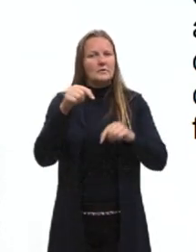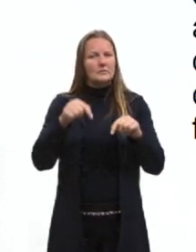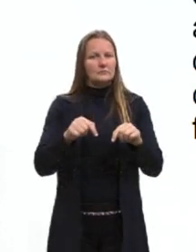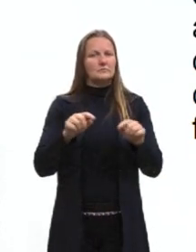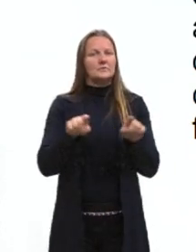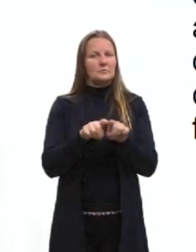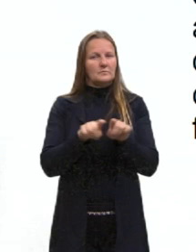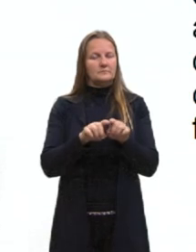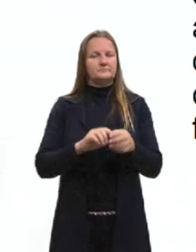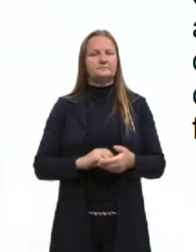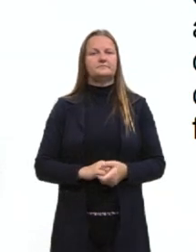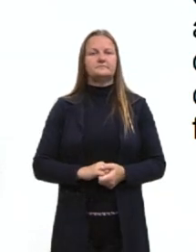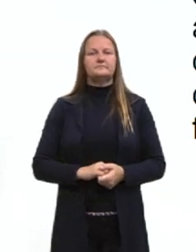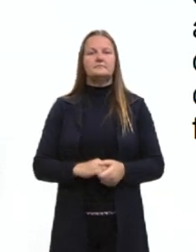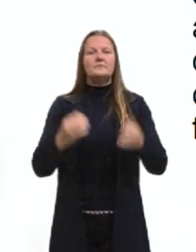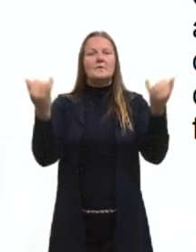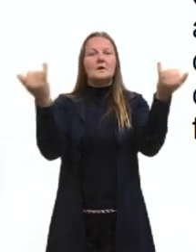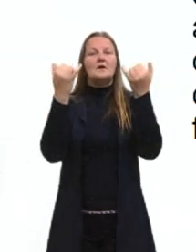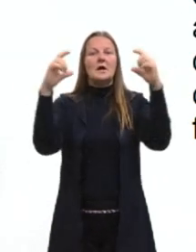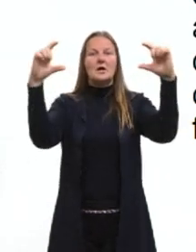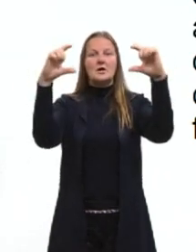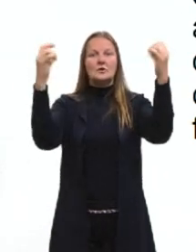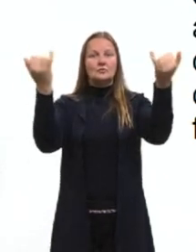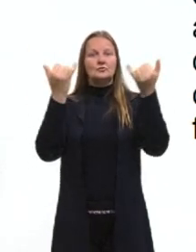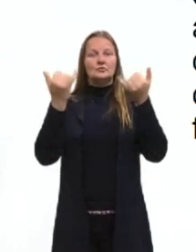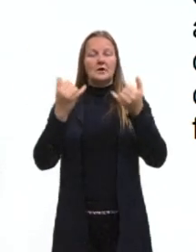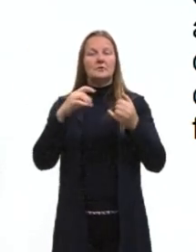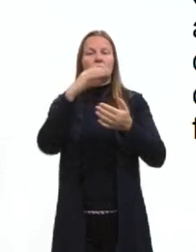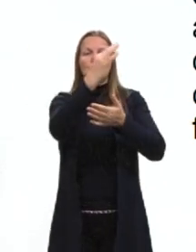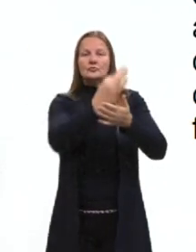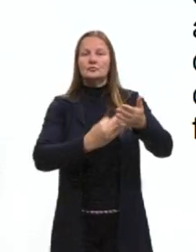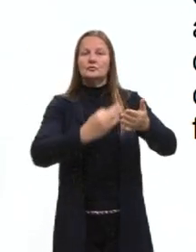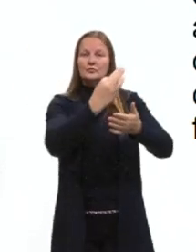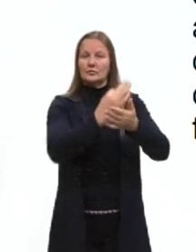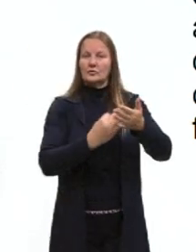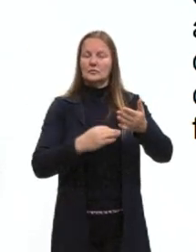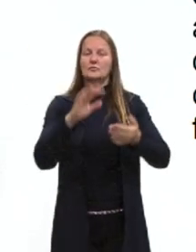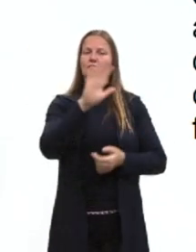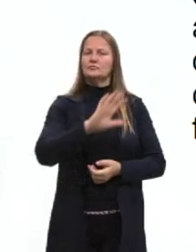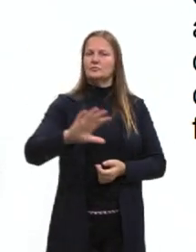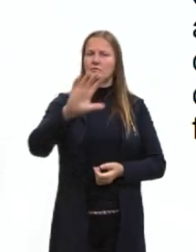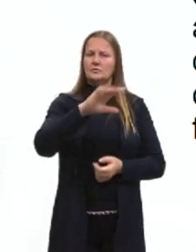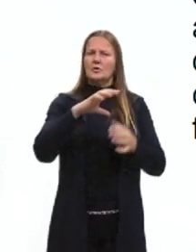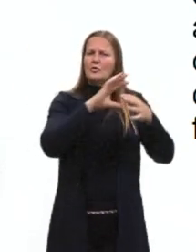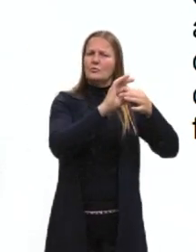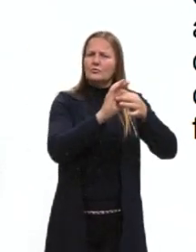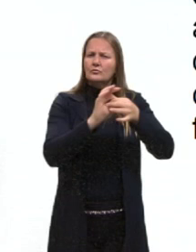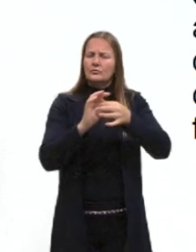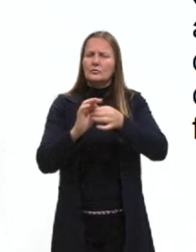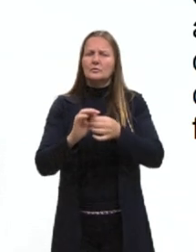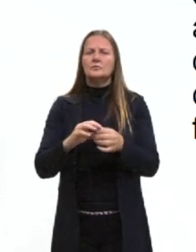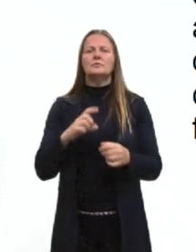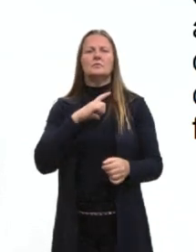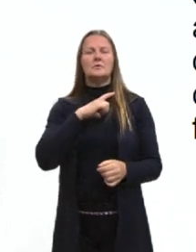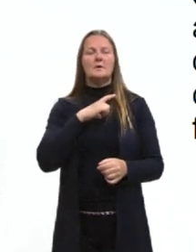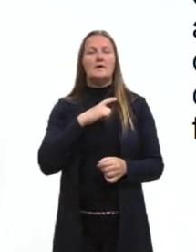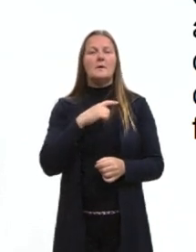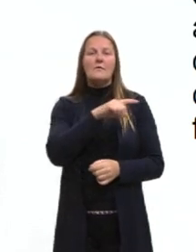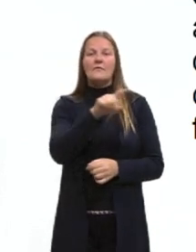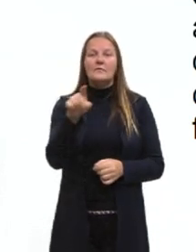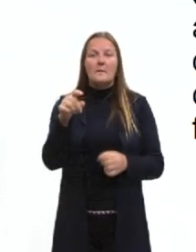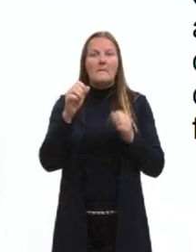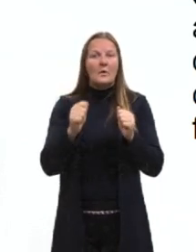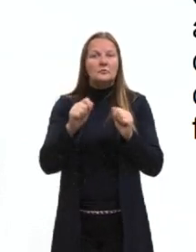perguntas. Os enunciados, eles são formados por textos, geralmente, que vão contextualizar essa questão para que vocês